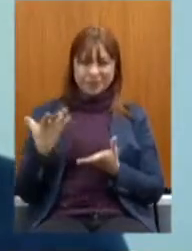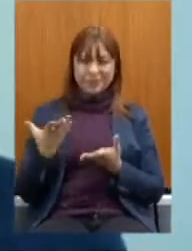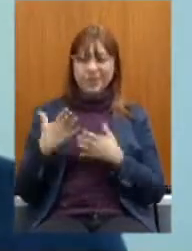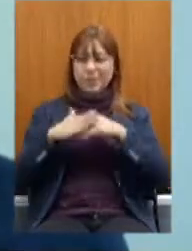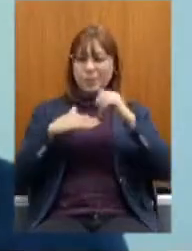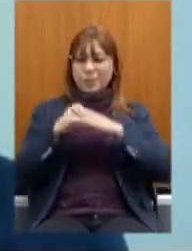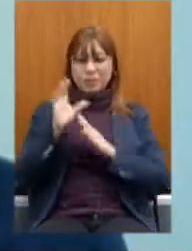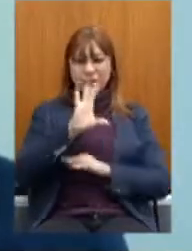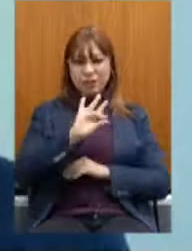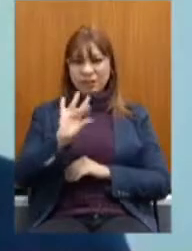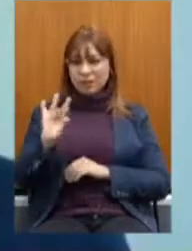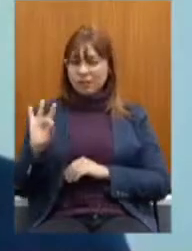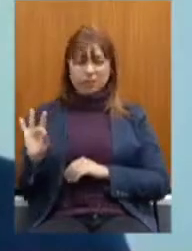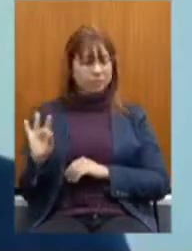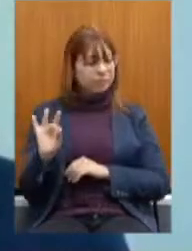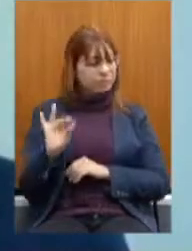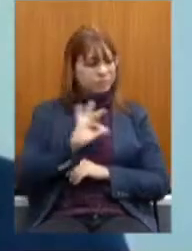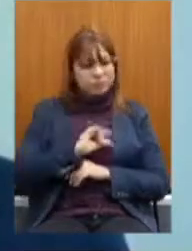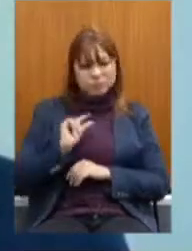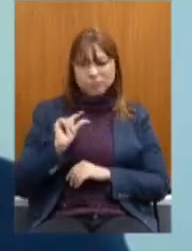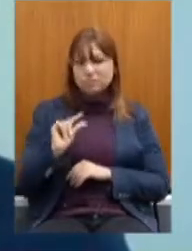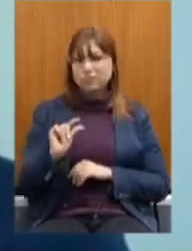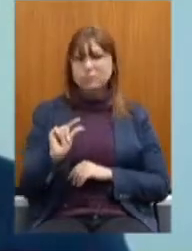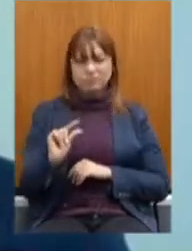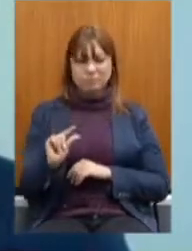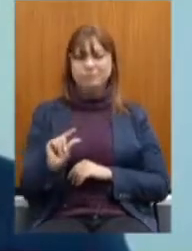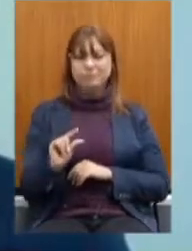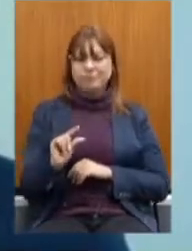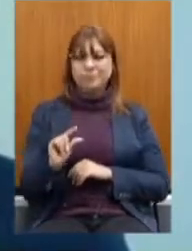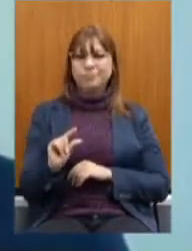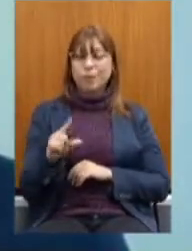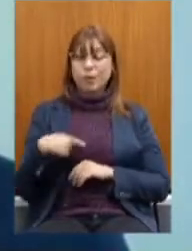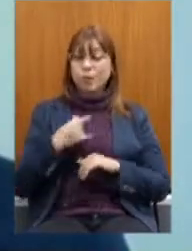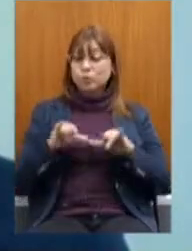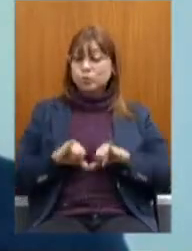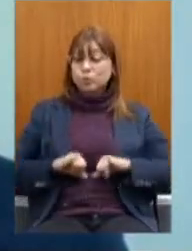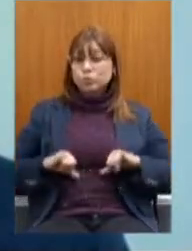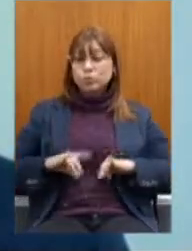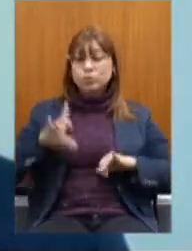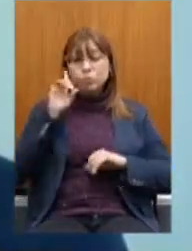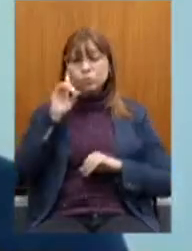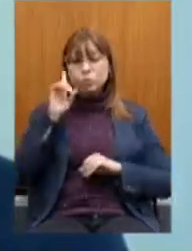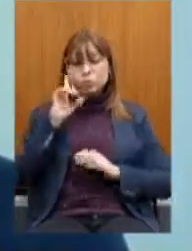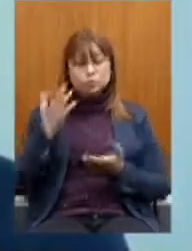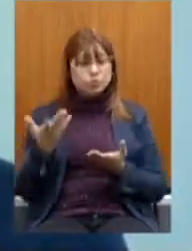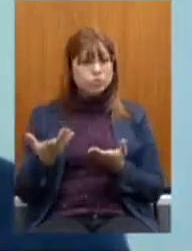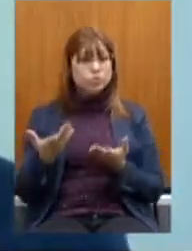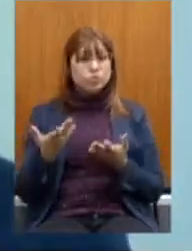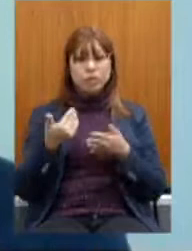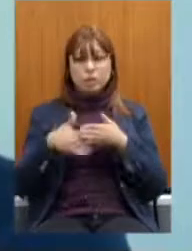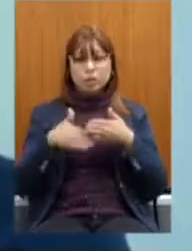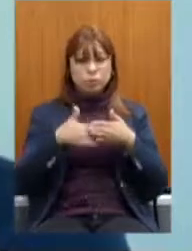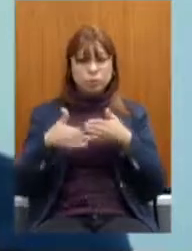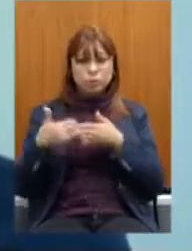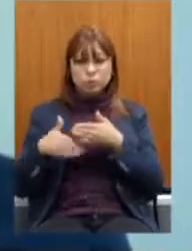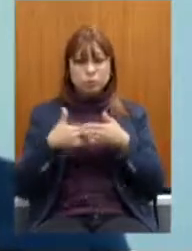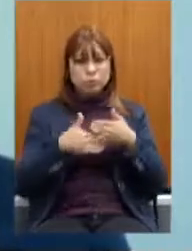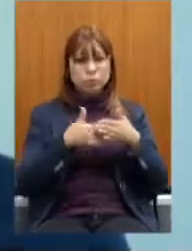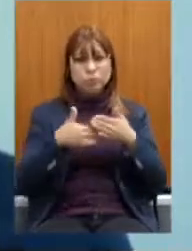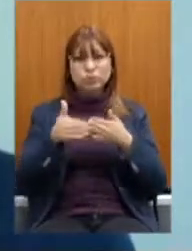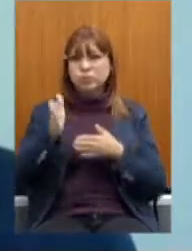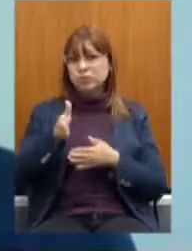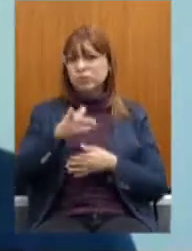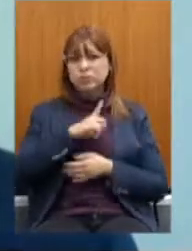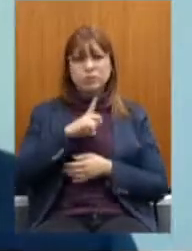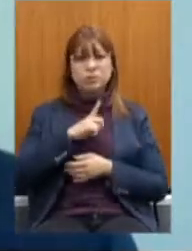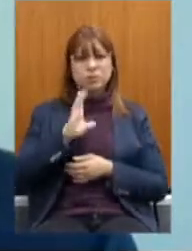profissional Exerce E a gente Sofre muito O dia a dia De vários descontos Que já são feitos Na nossa folha